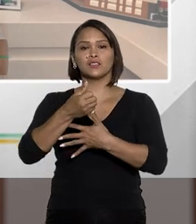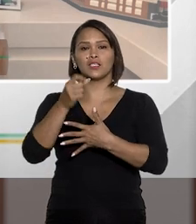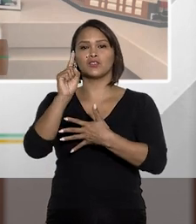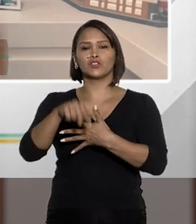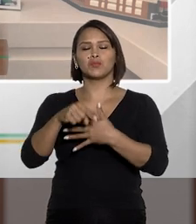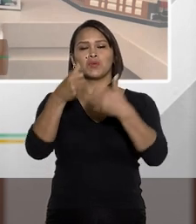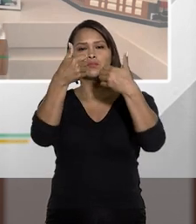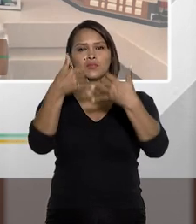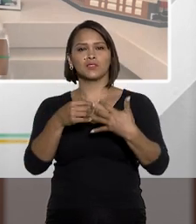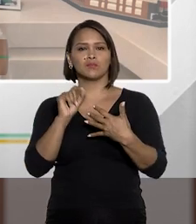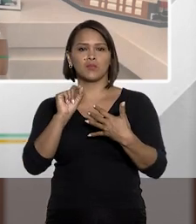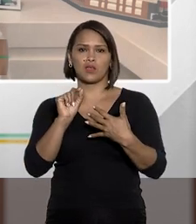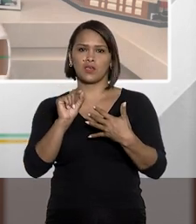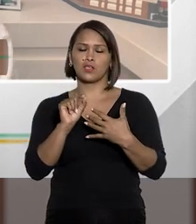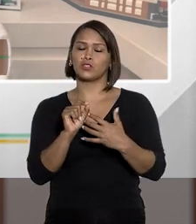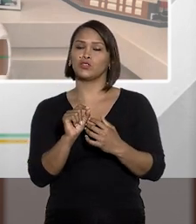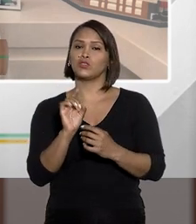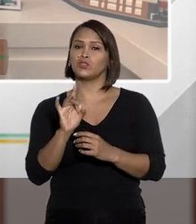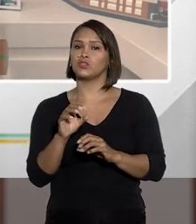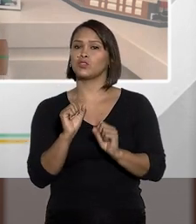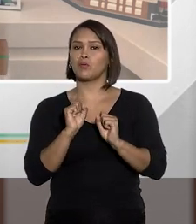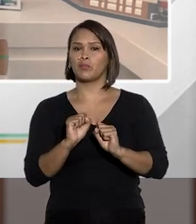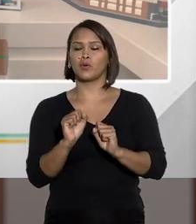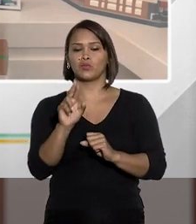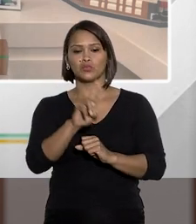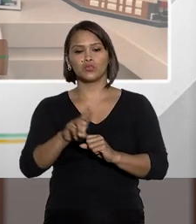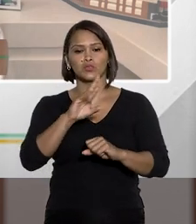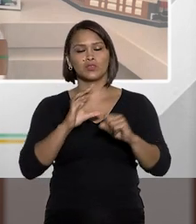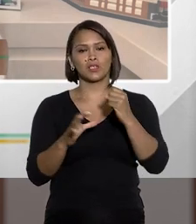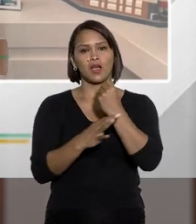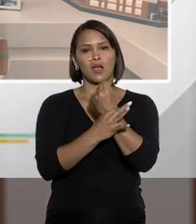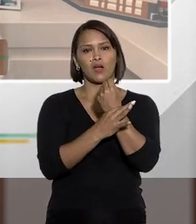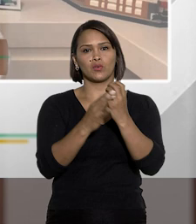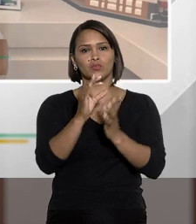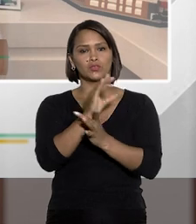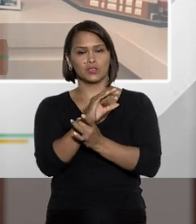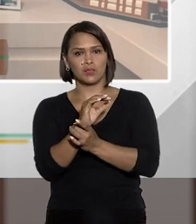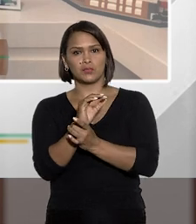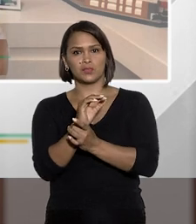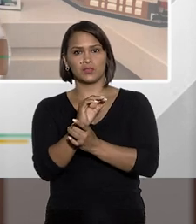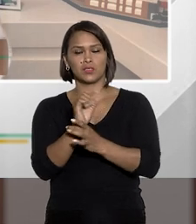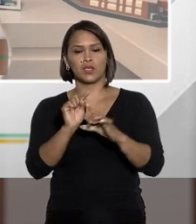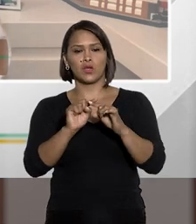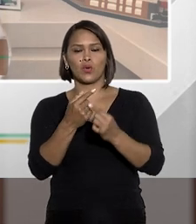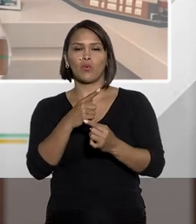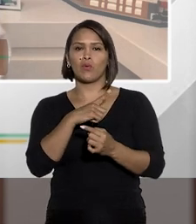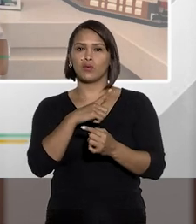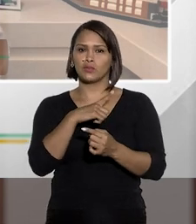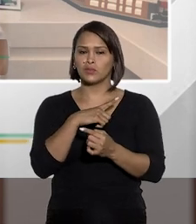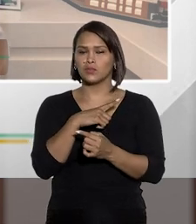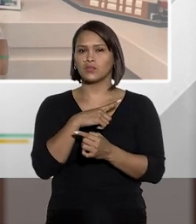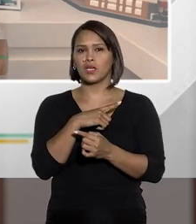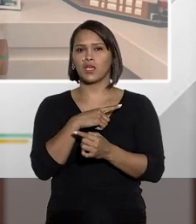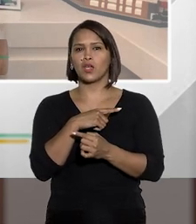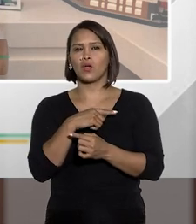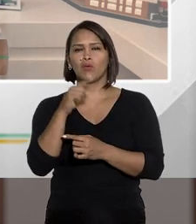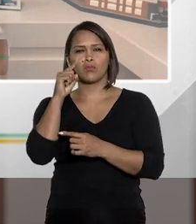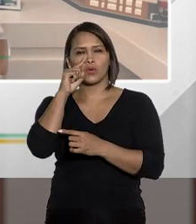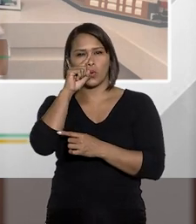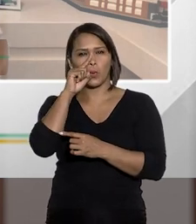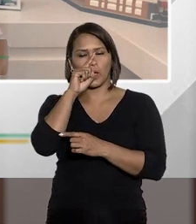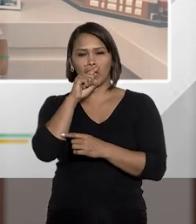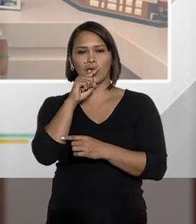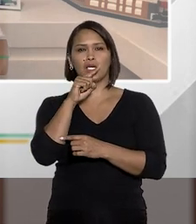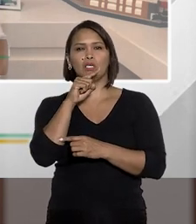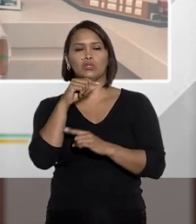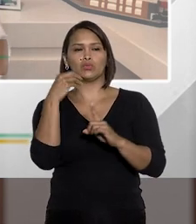súmula vinculante nos diz que você só deve utilizar algemas quando houver um